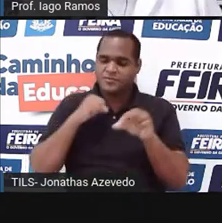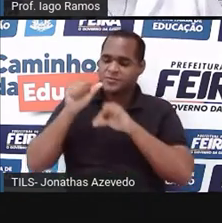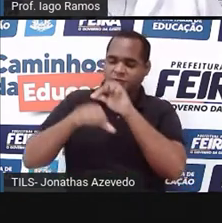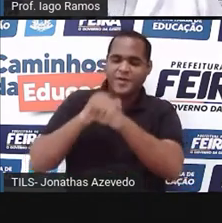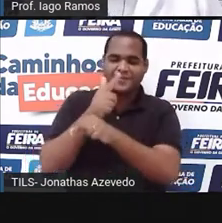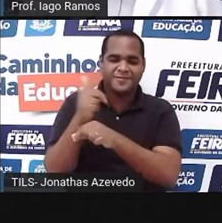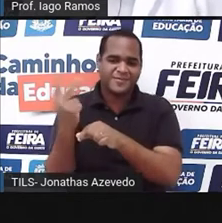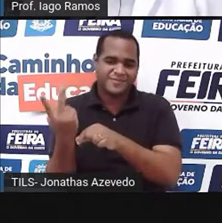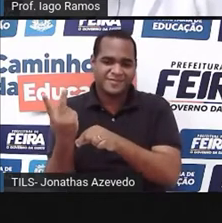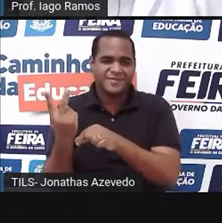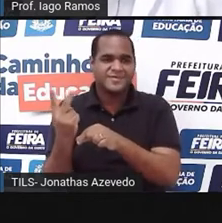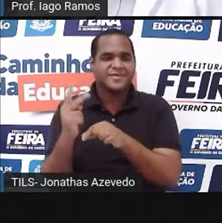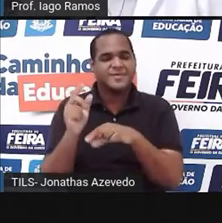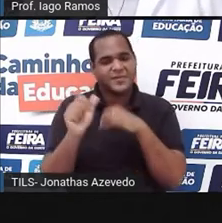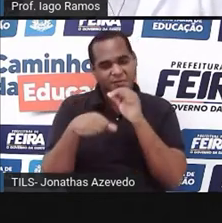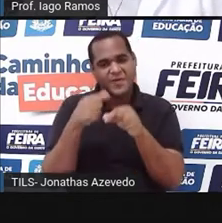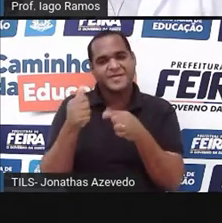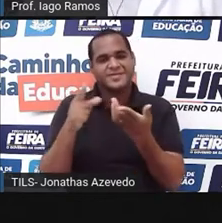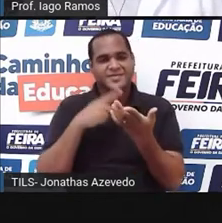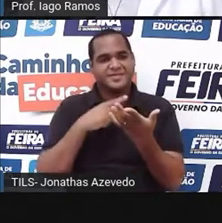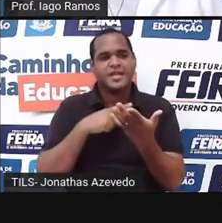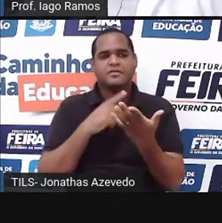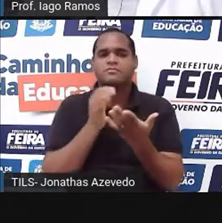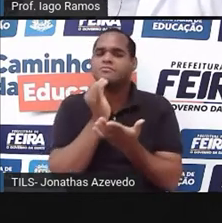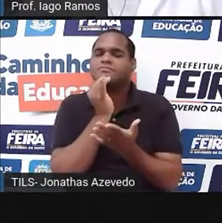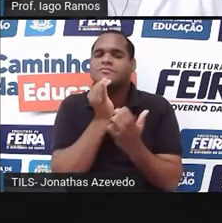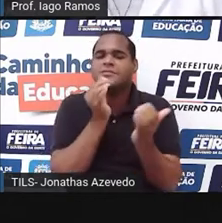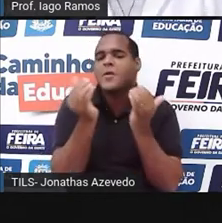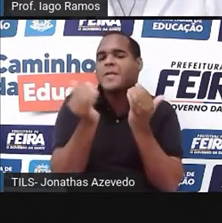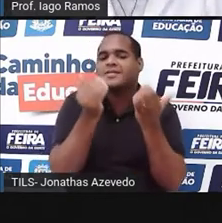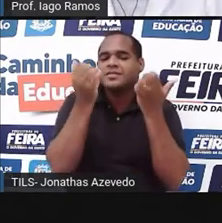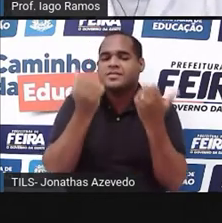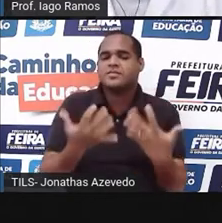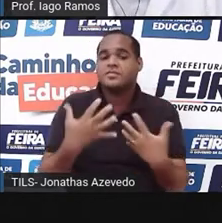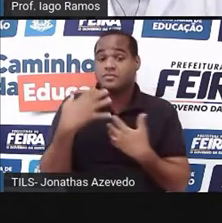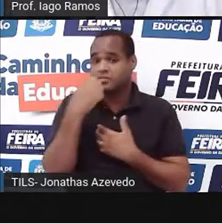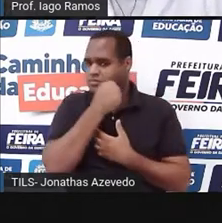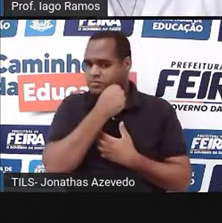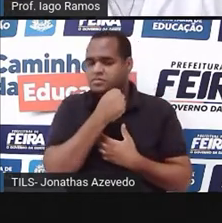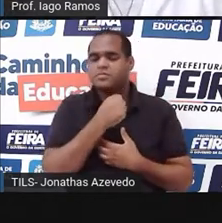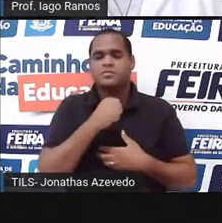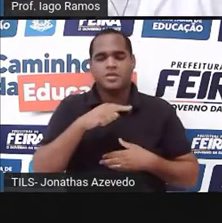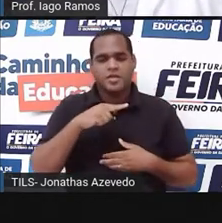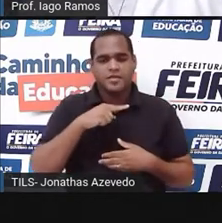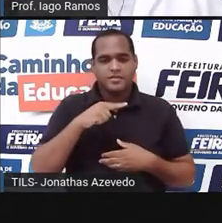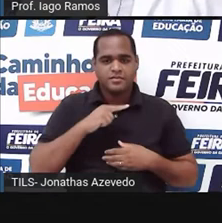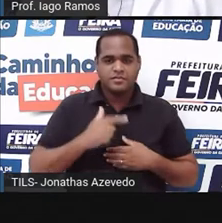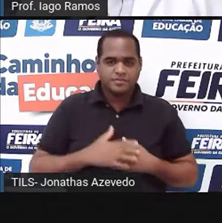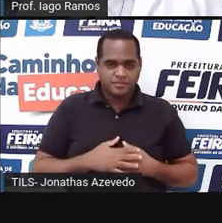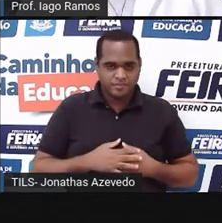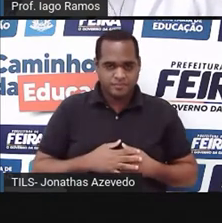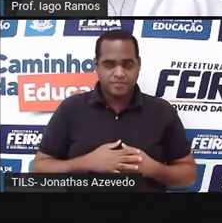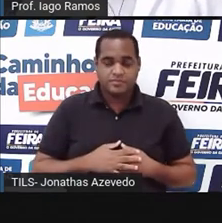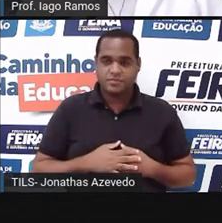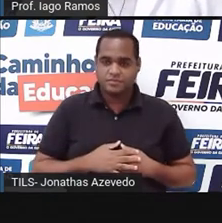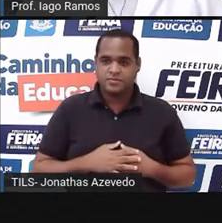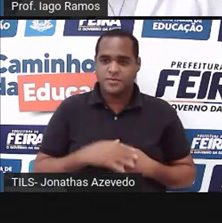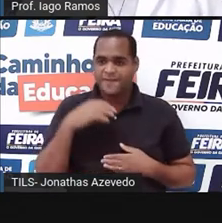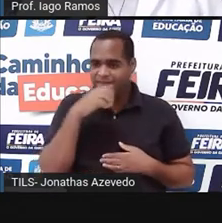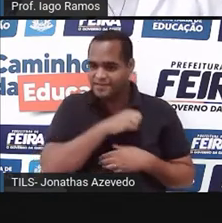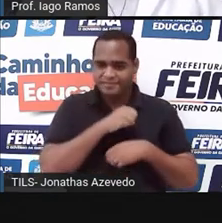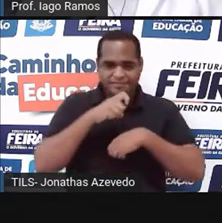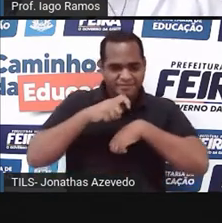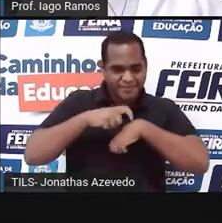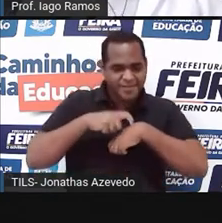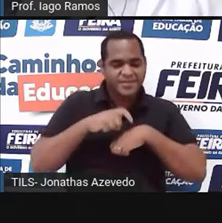proporcionais. Tá bom? Há exemplo da velocidade e do tempo. Por exemplo, digamos